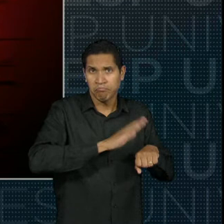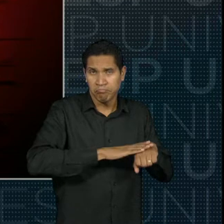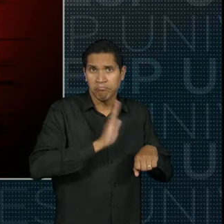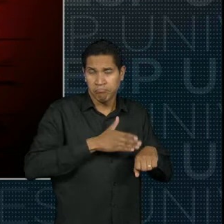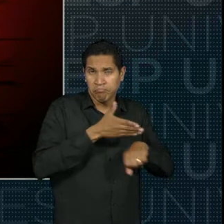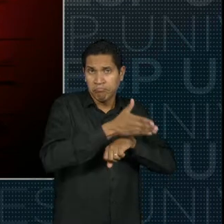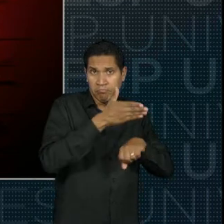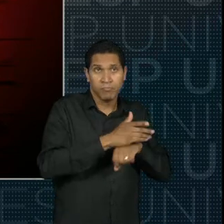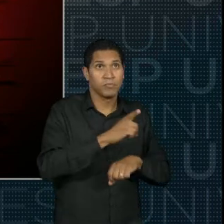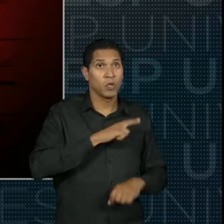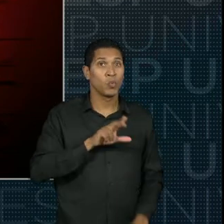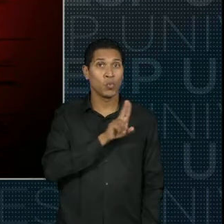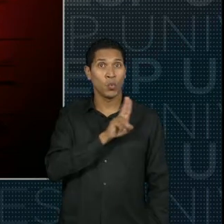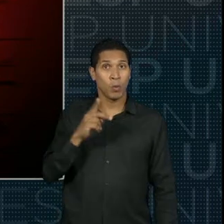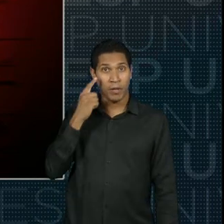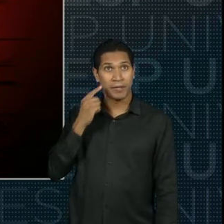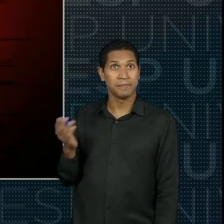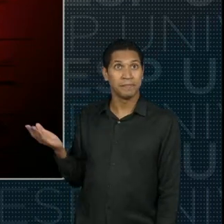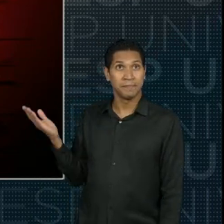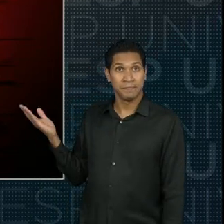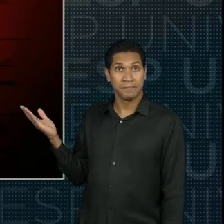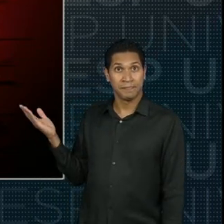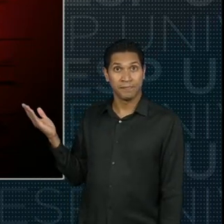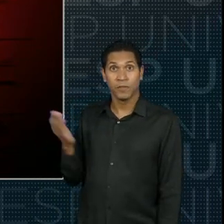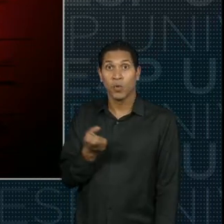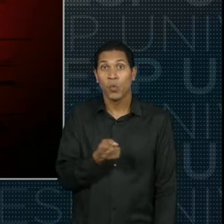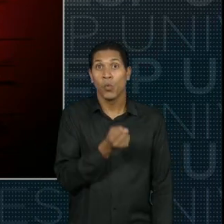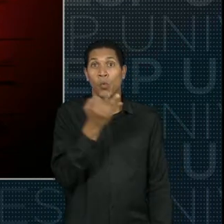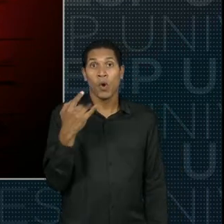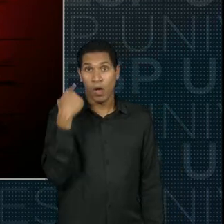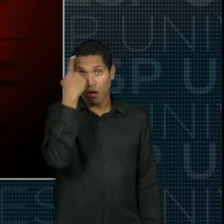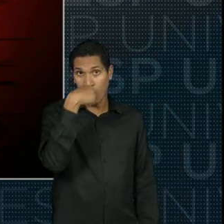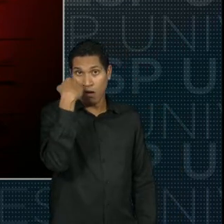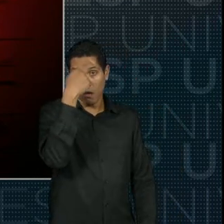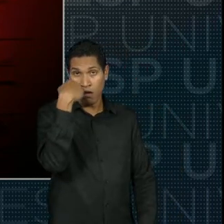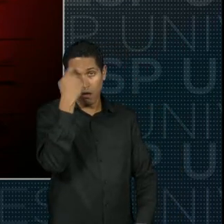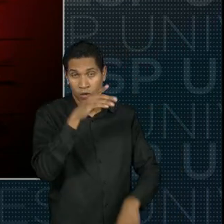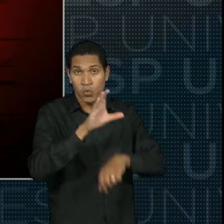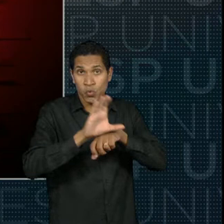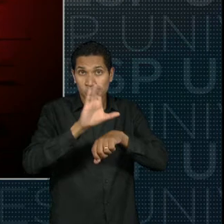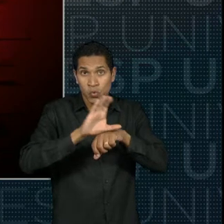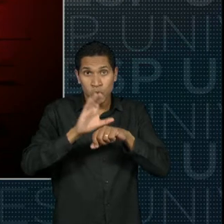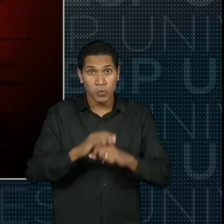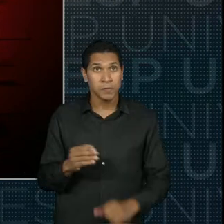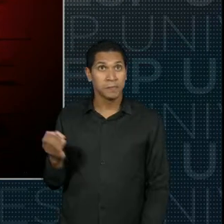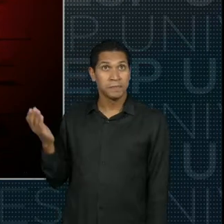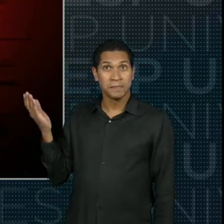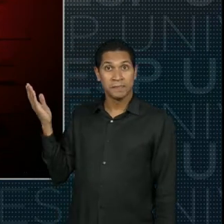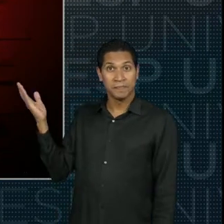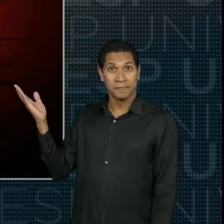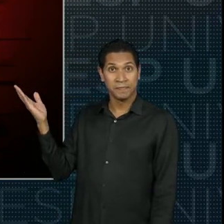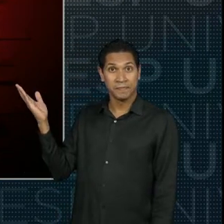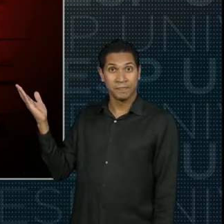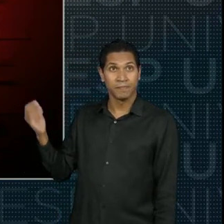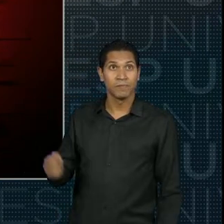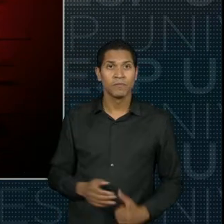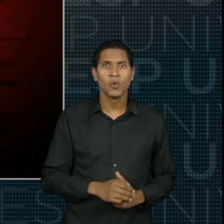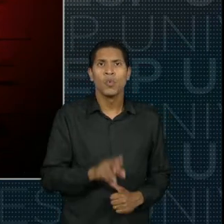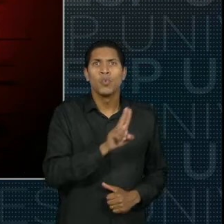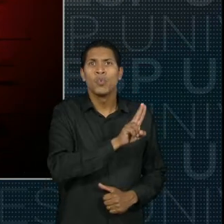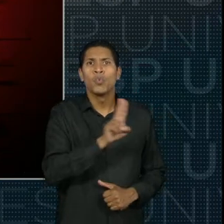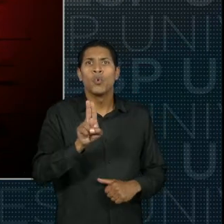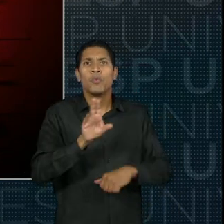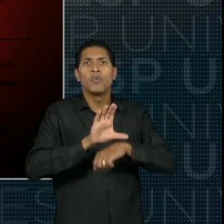o meu nome, o número de horas que eu realizei nesse curso, o nome do